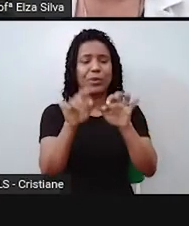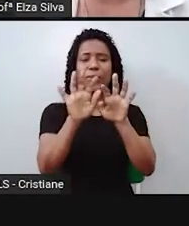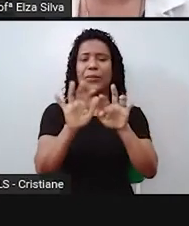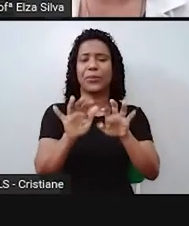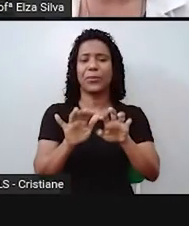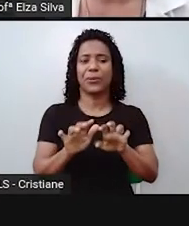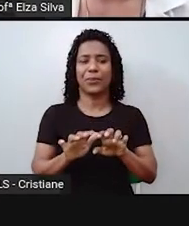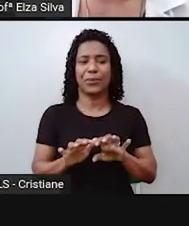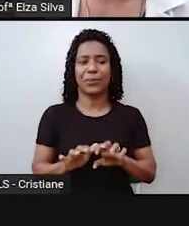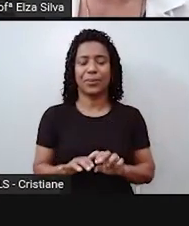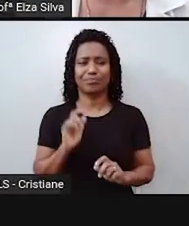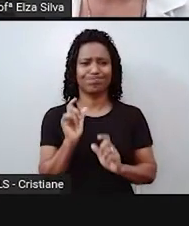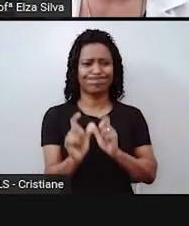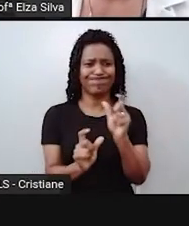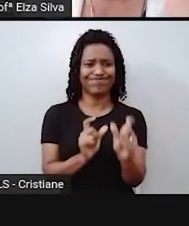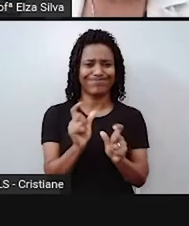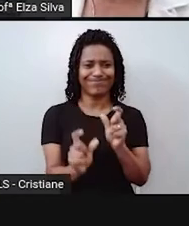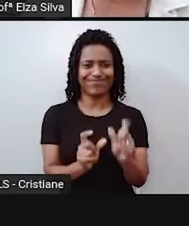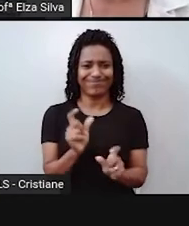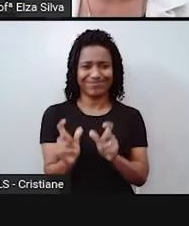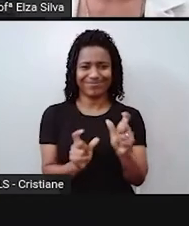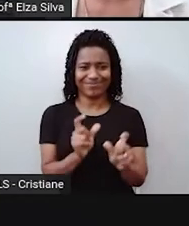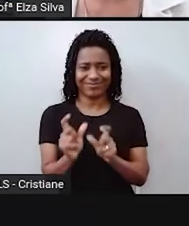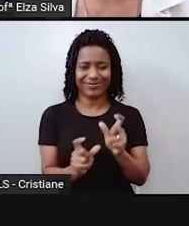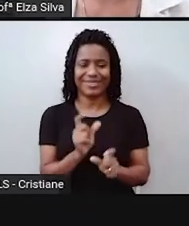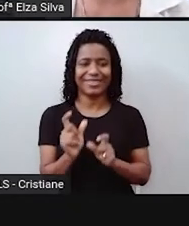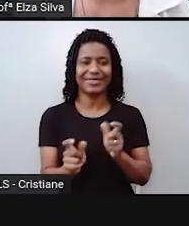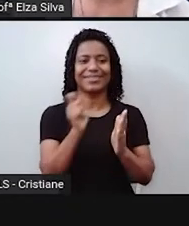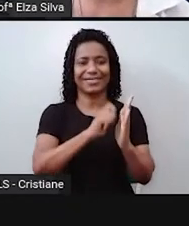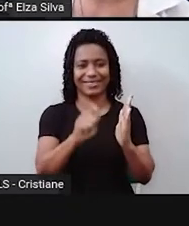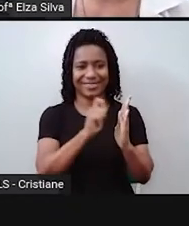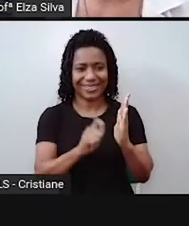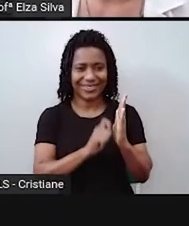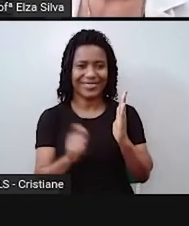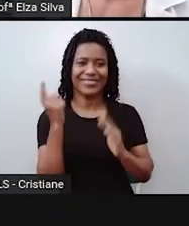desapareçam. Ok? Let's go. Vamos lá.